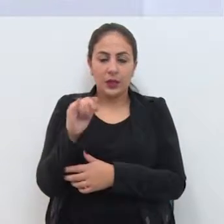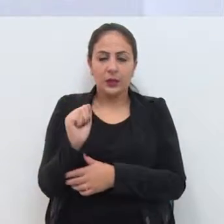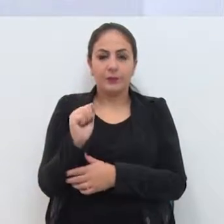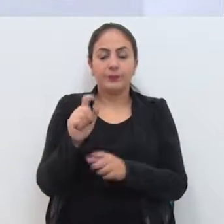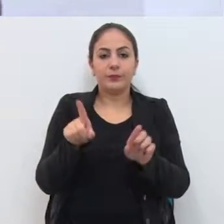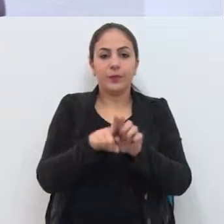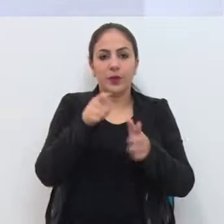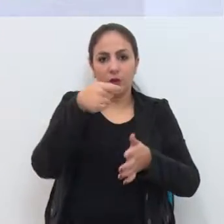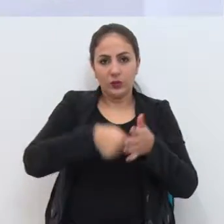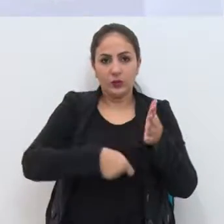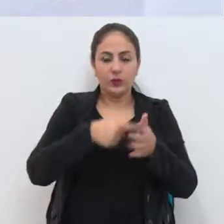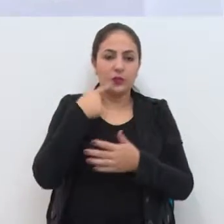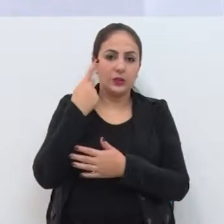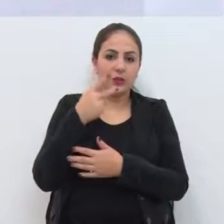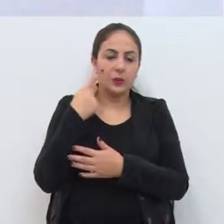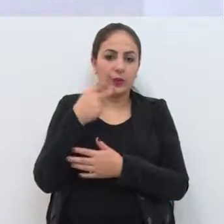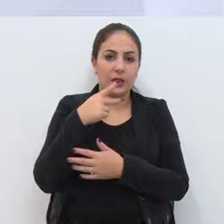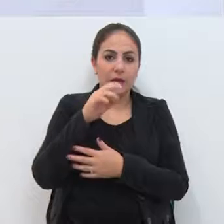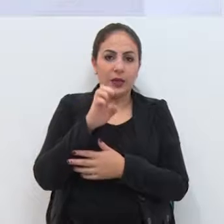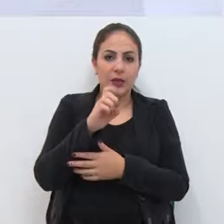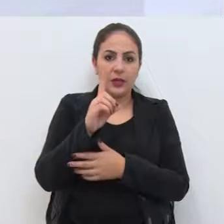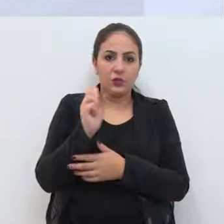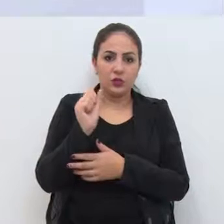da autoria do vereador Edson Nunes,